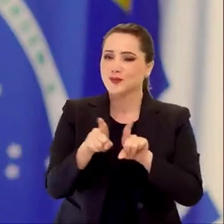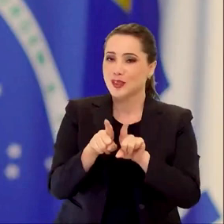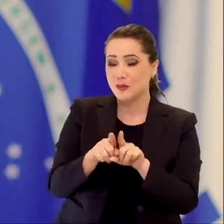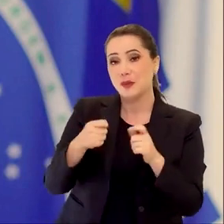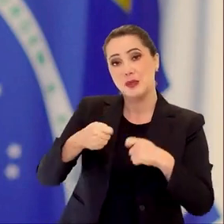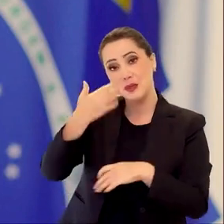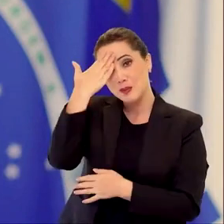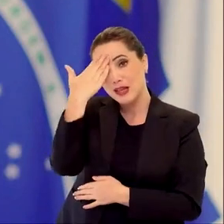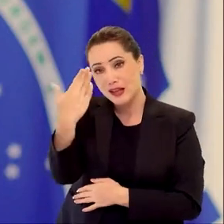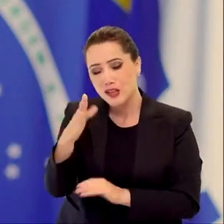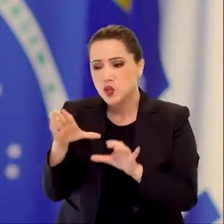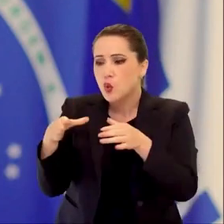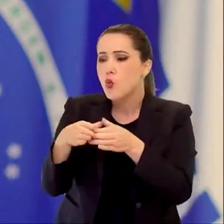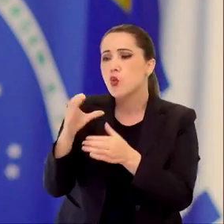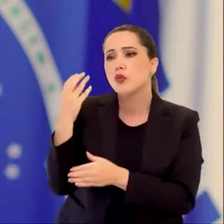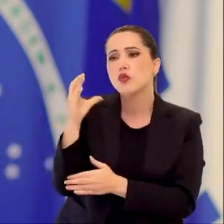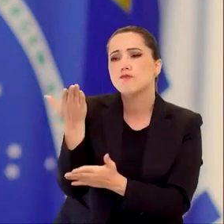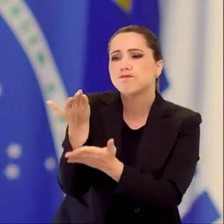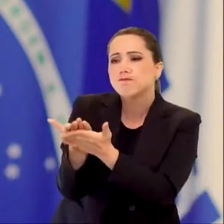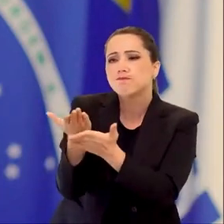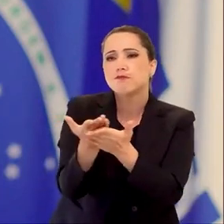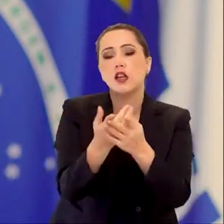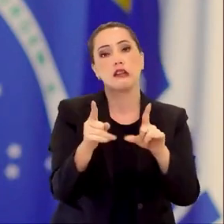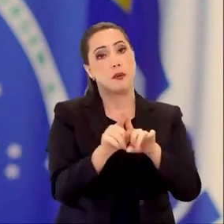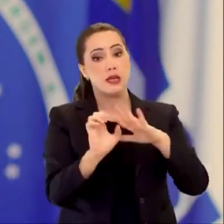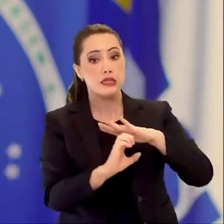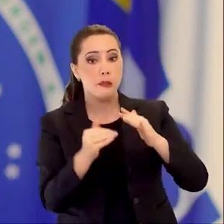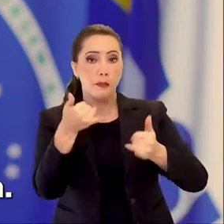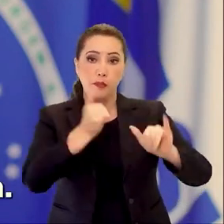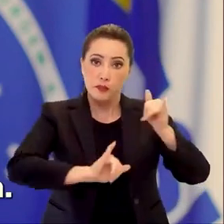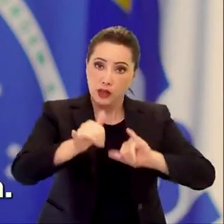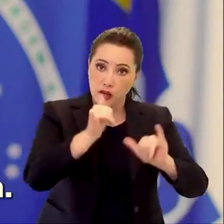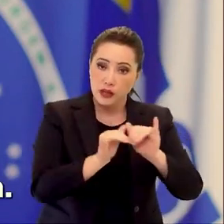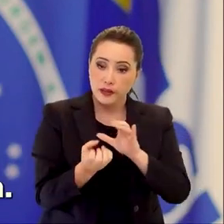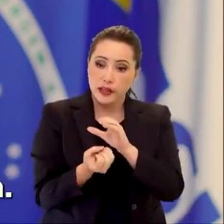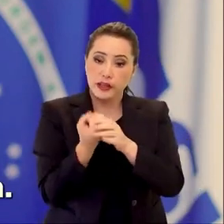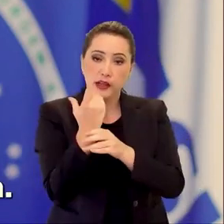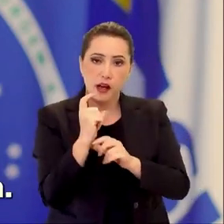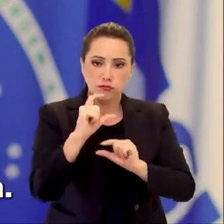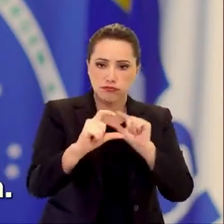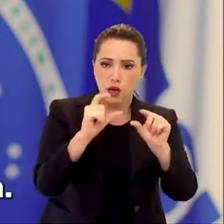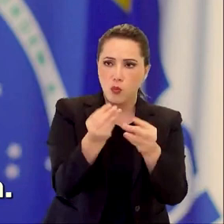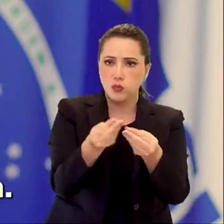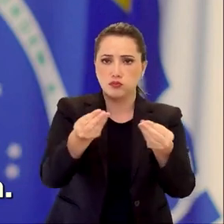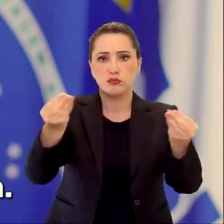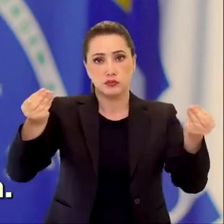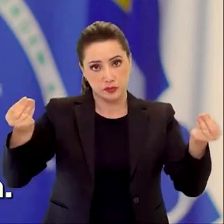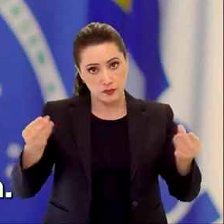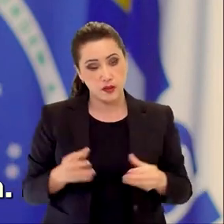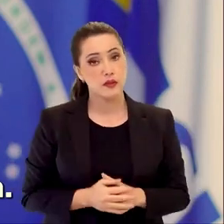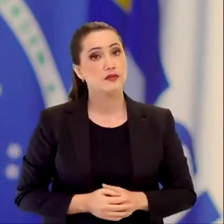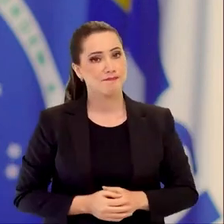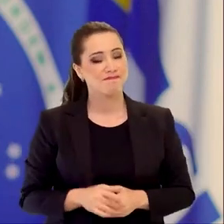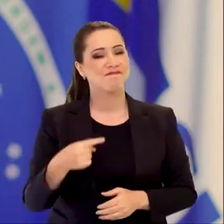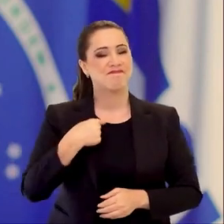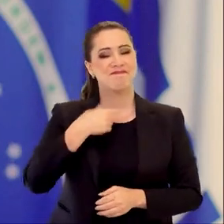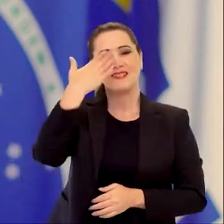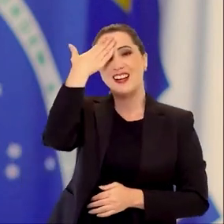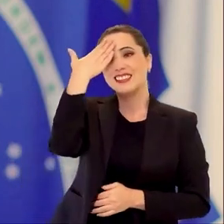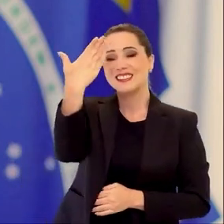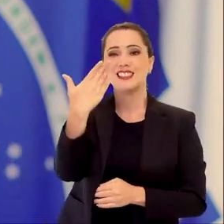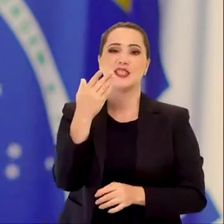agradecer aos cientistas e aos laboratórios que as desenvolveram e as produziram. Um